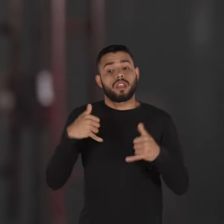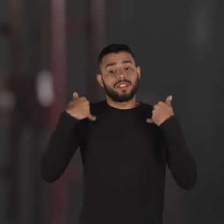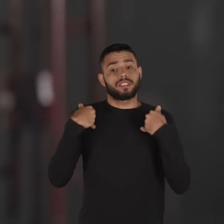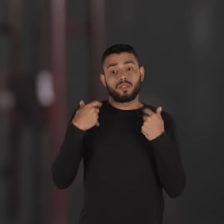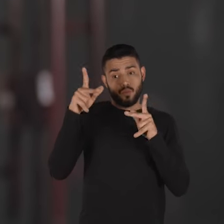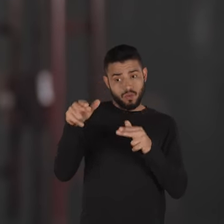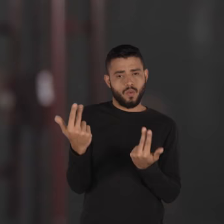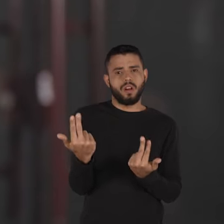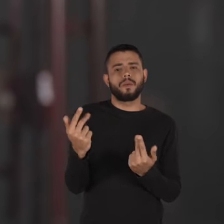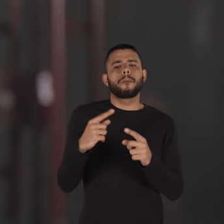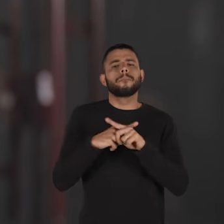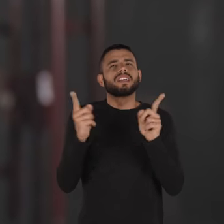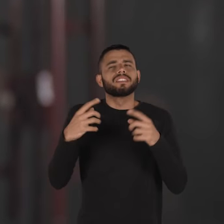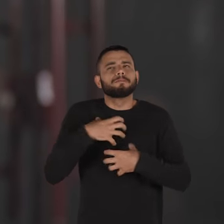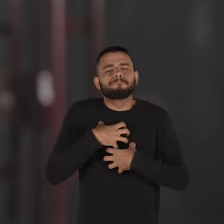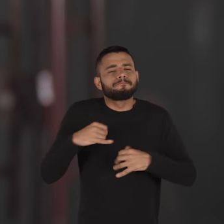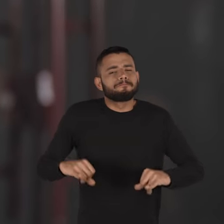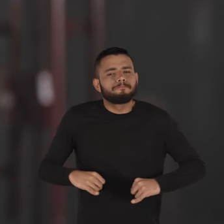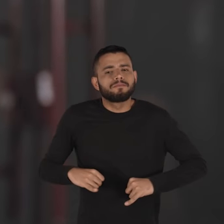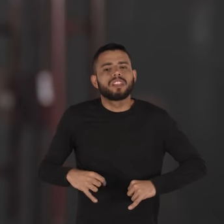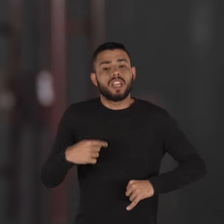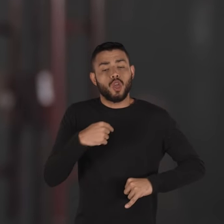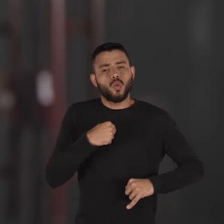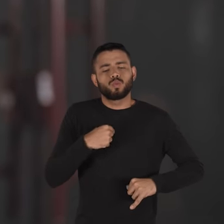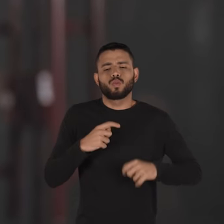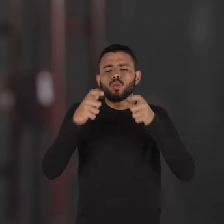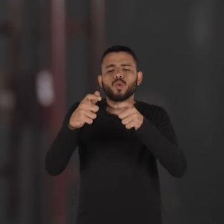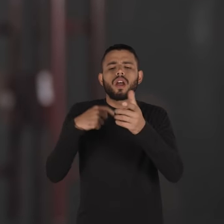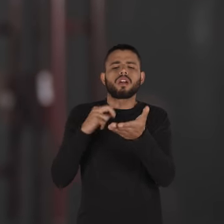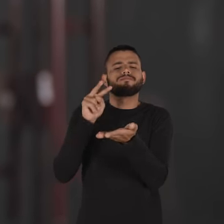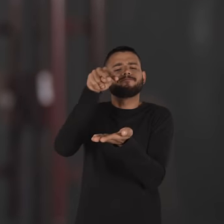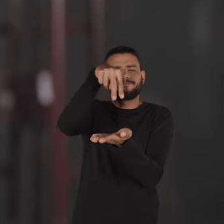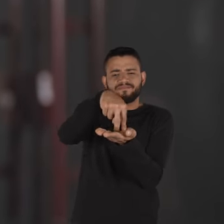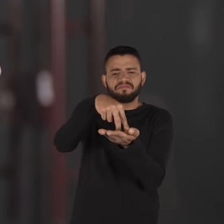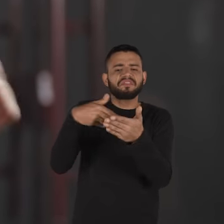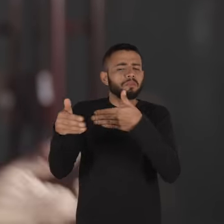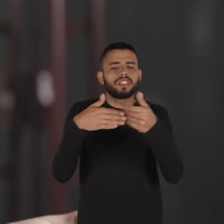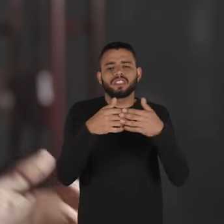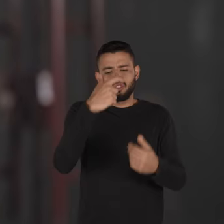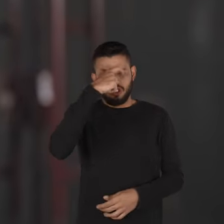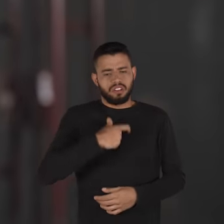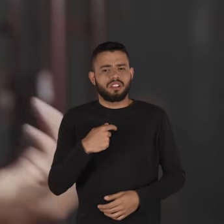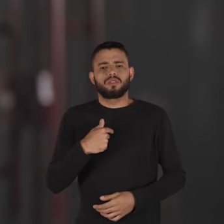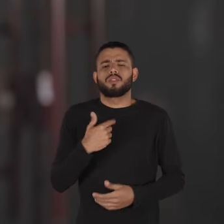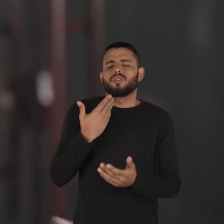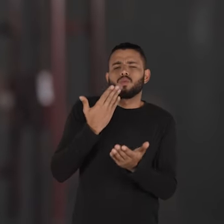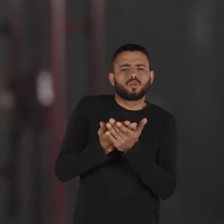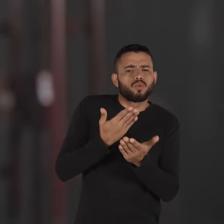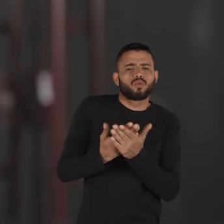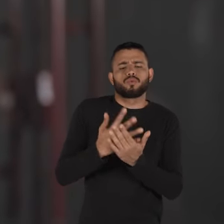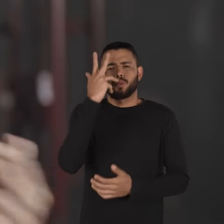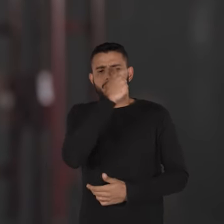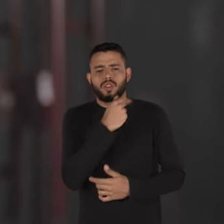eu. A dor é entender que eu ocupo um lugar que independente do quão eu sou, do quão estudo, de